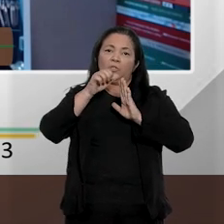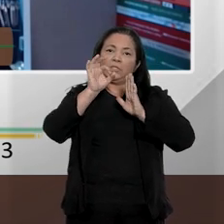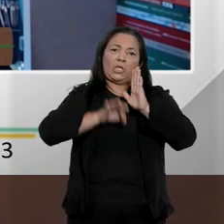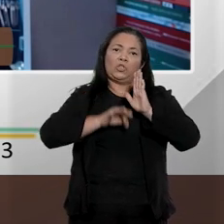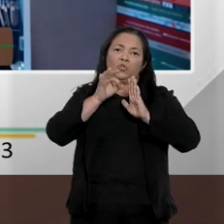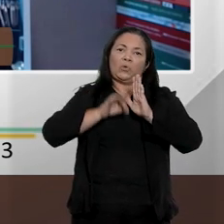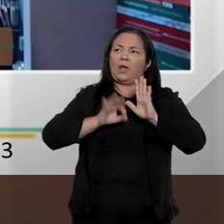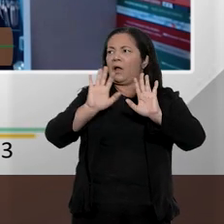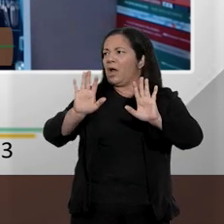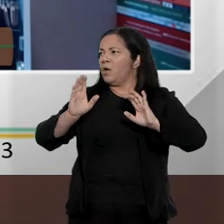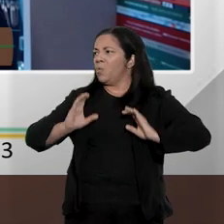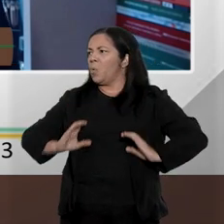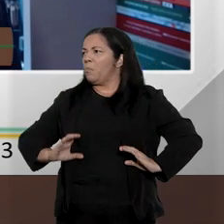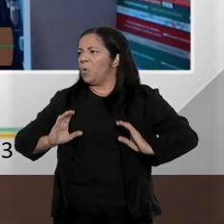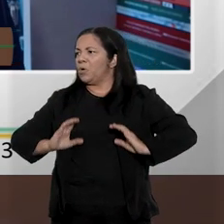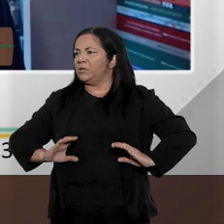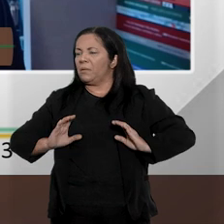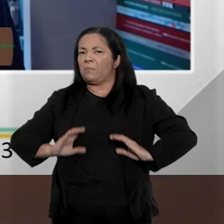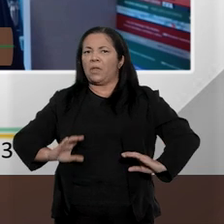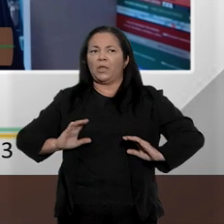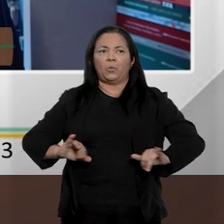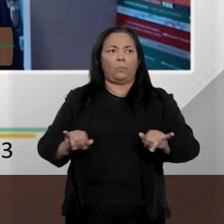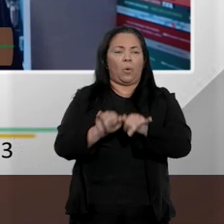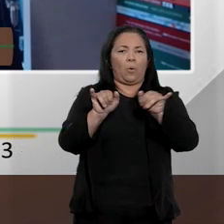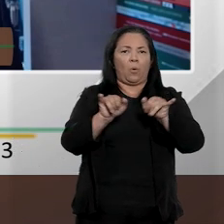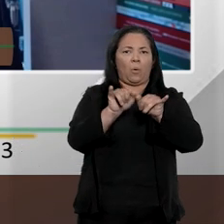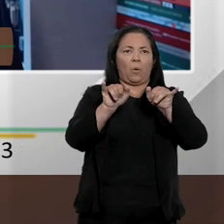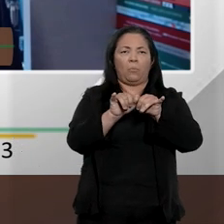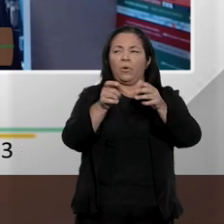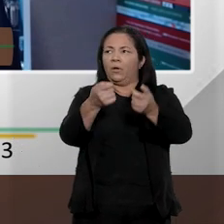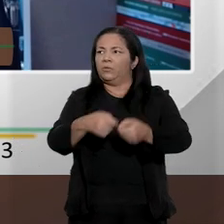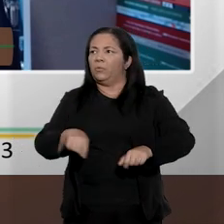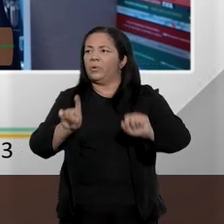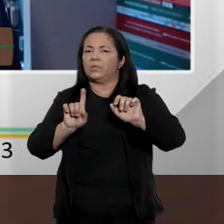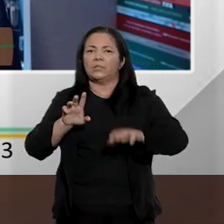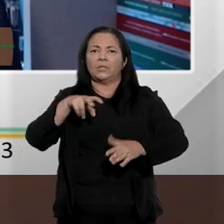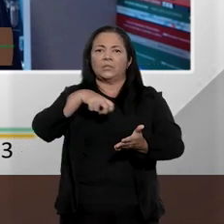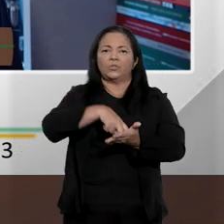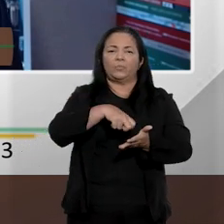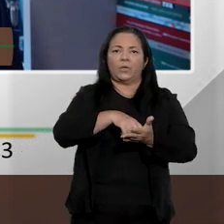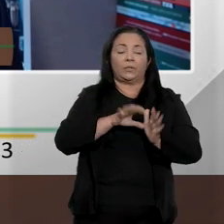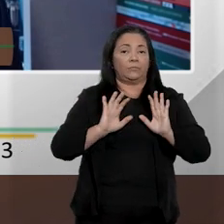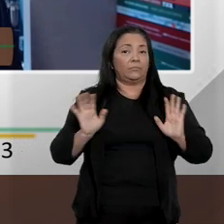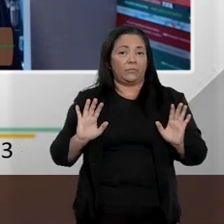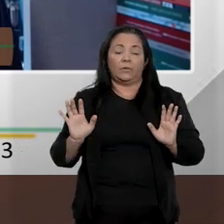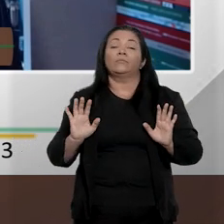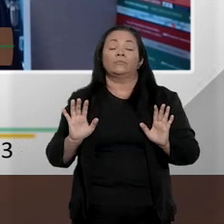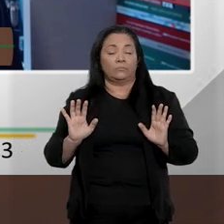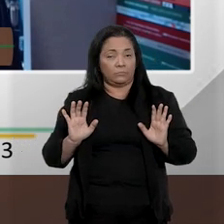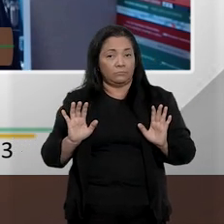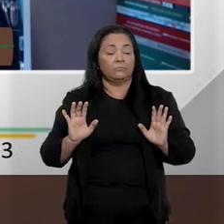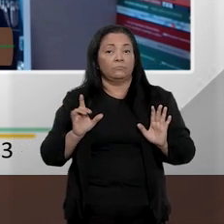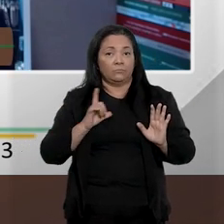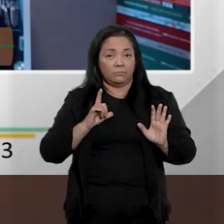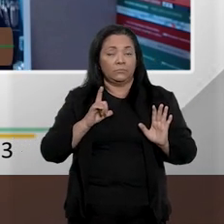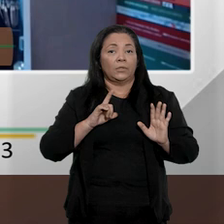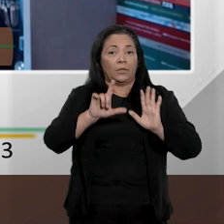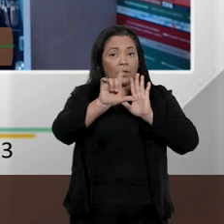mereceria a reprimenda penal. Mas, além disso, nós temos uma previsão